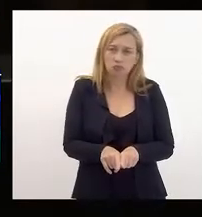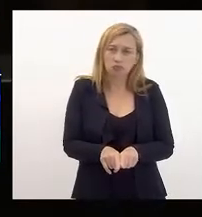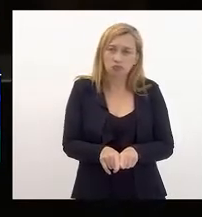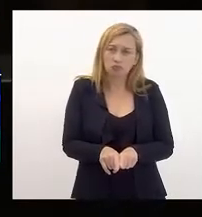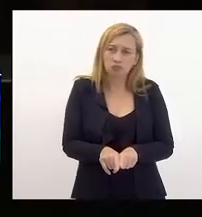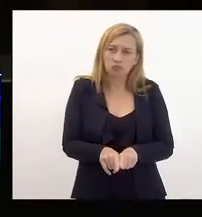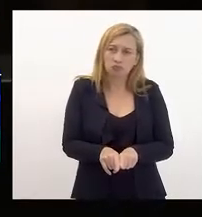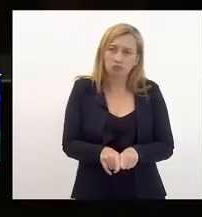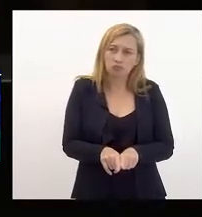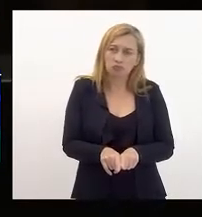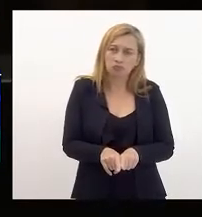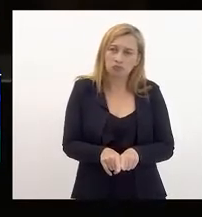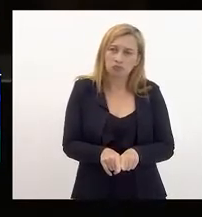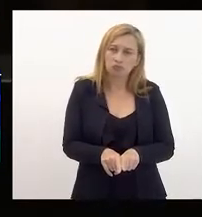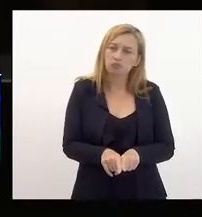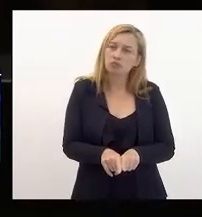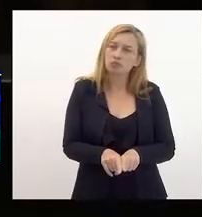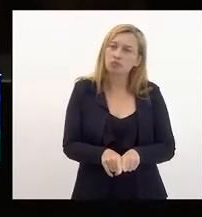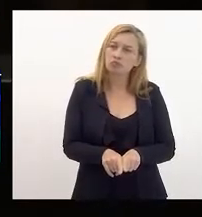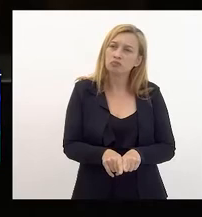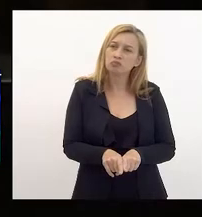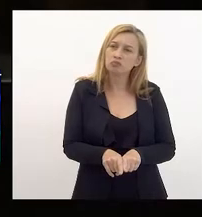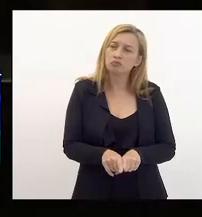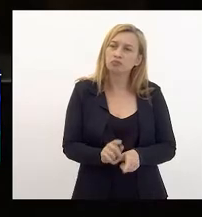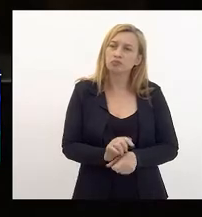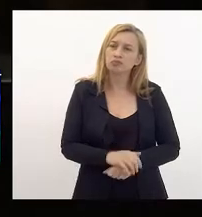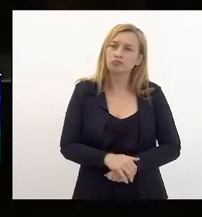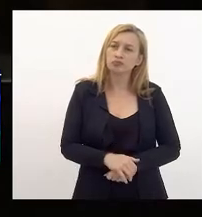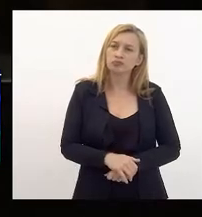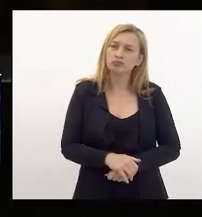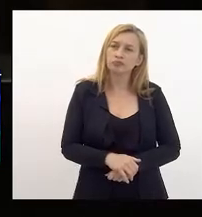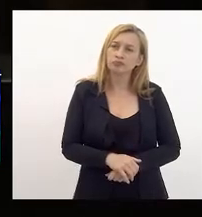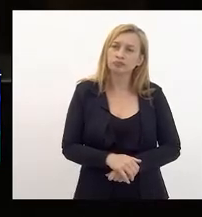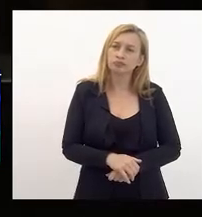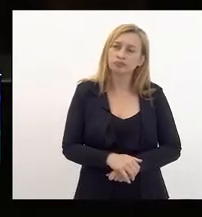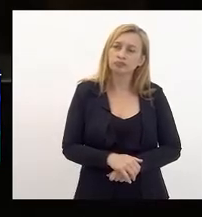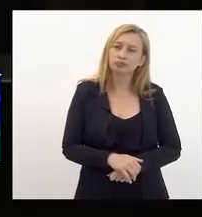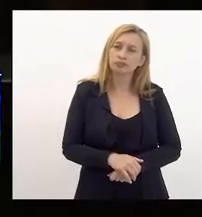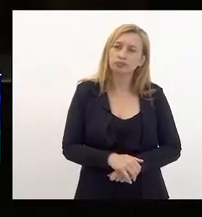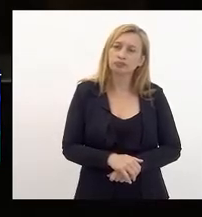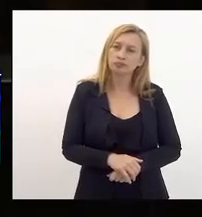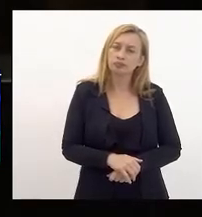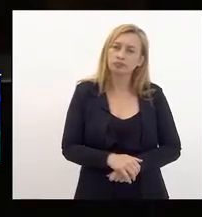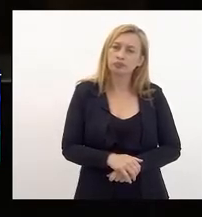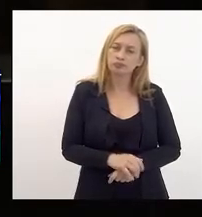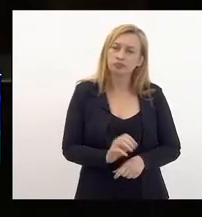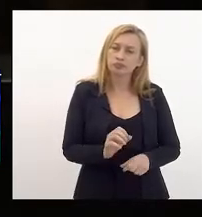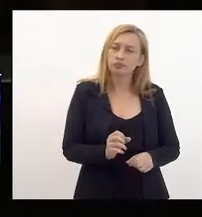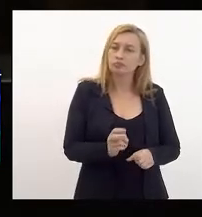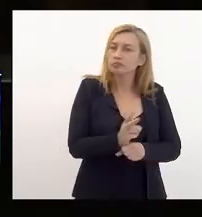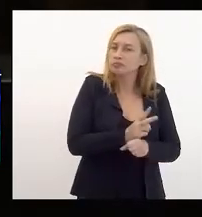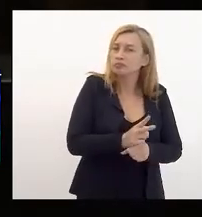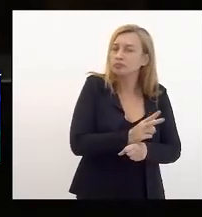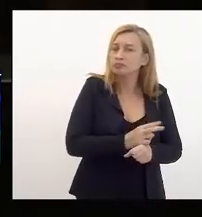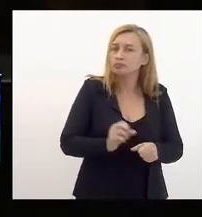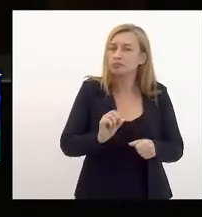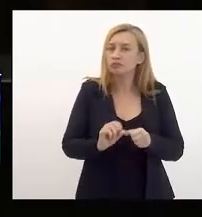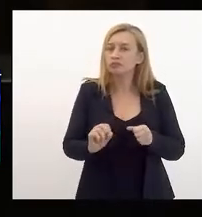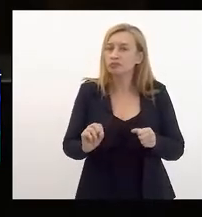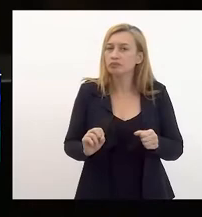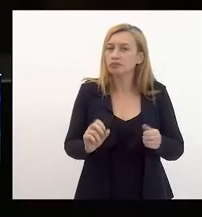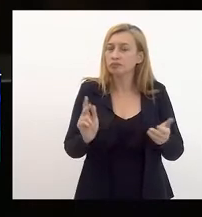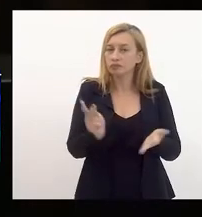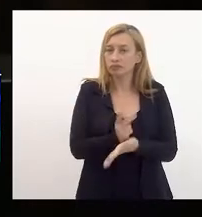fazer isto de forma racional, entendendo